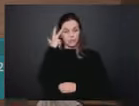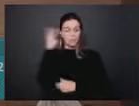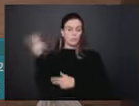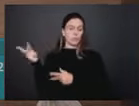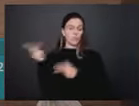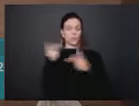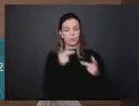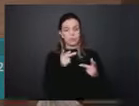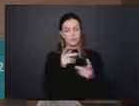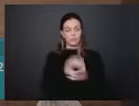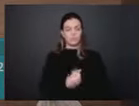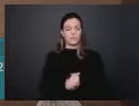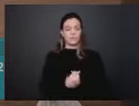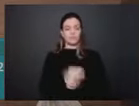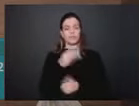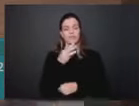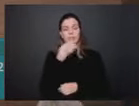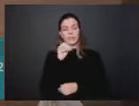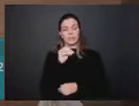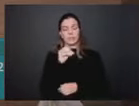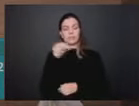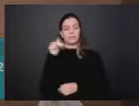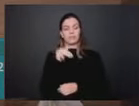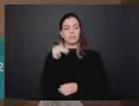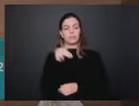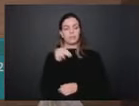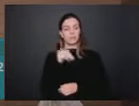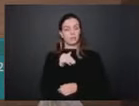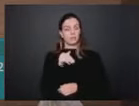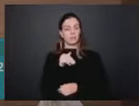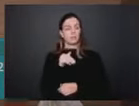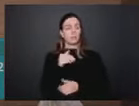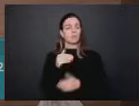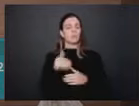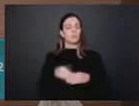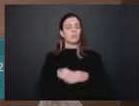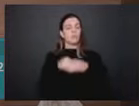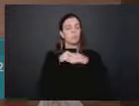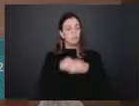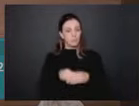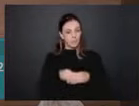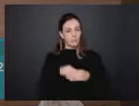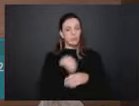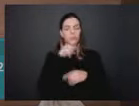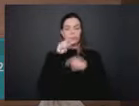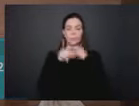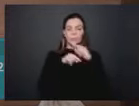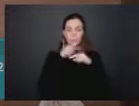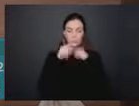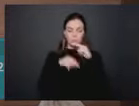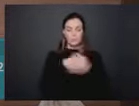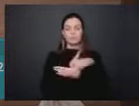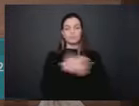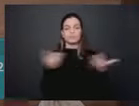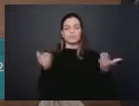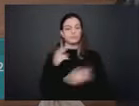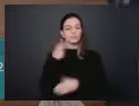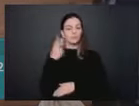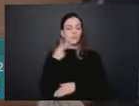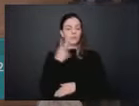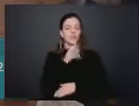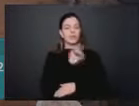30 minutos no máximo para as saudações e questionamentos dos vereadores, limitando as